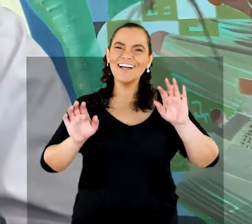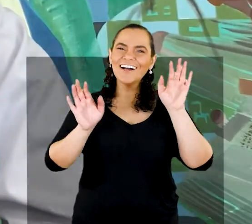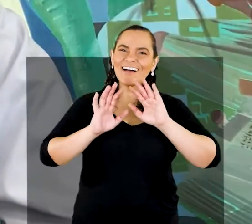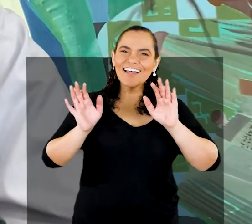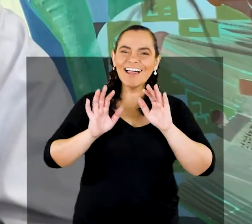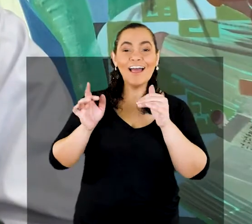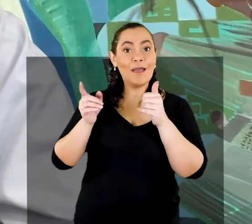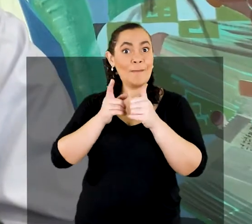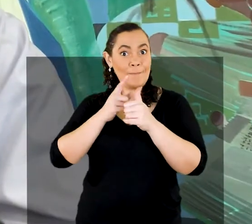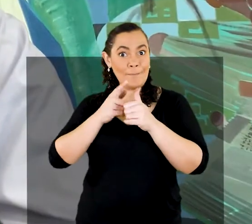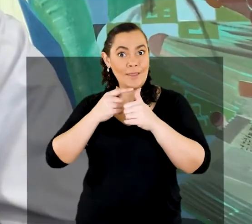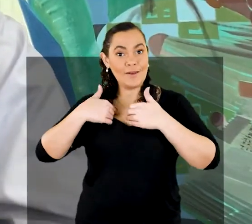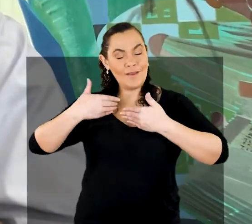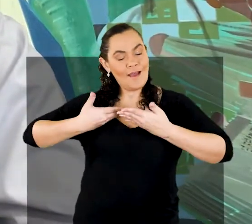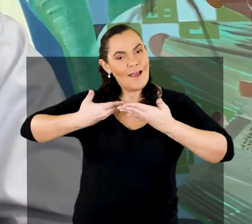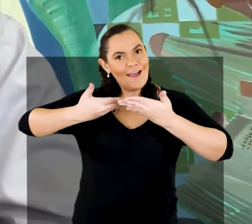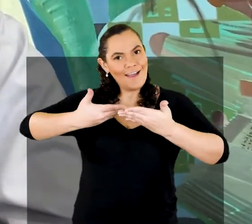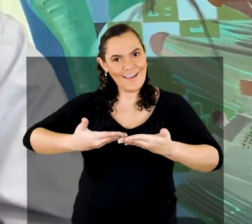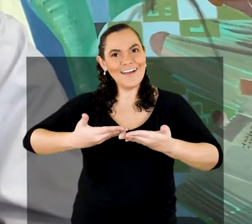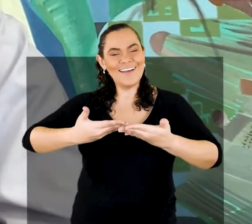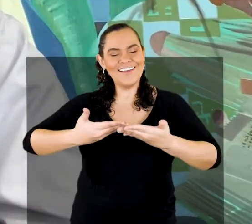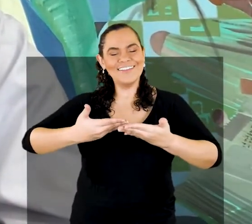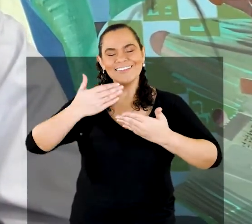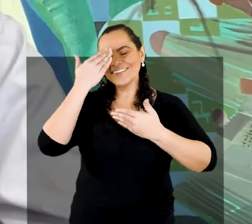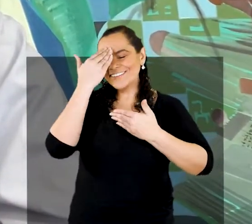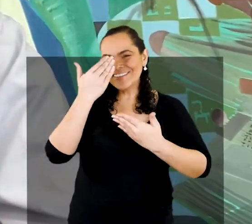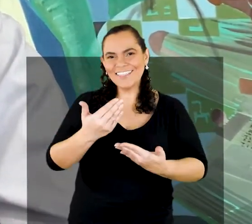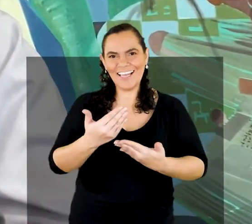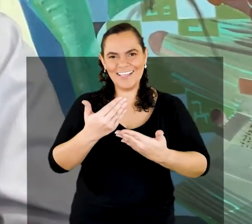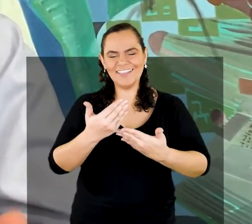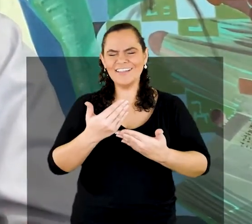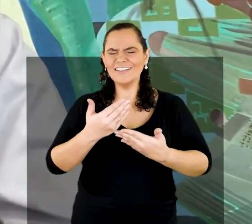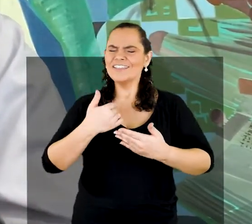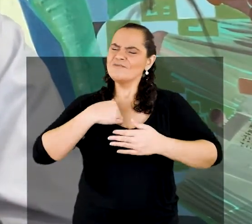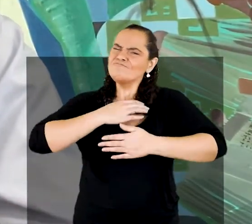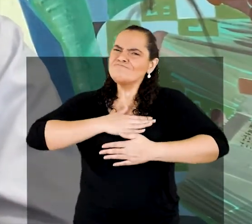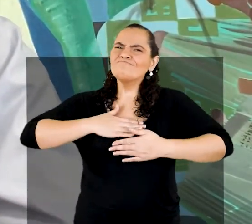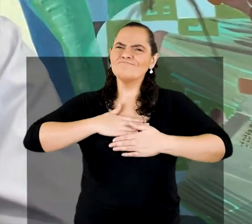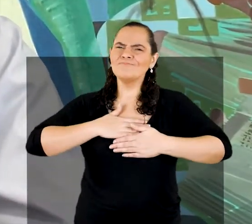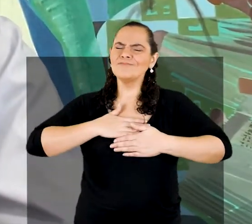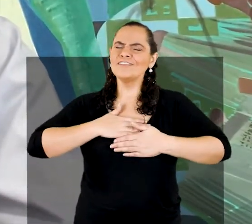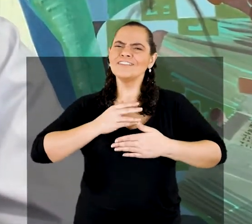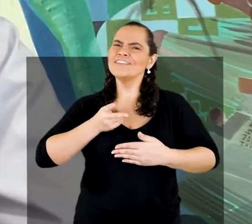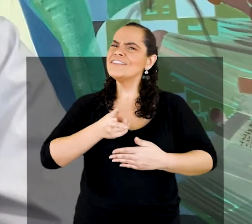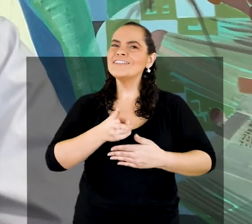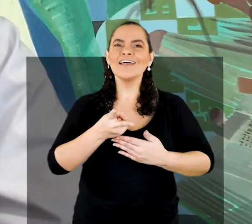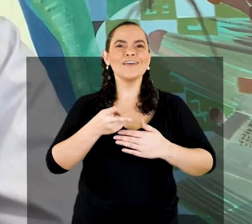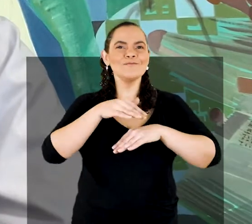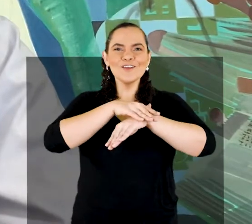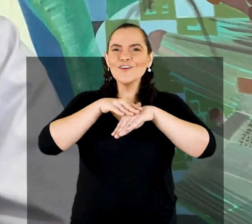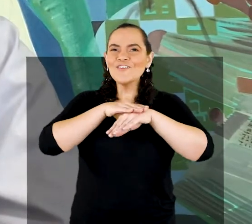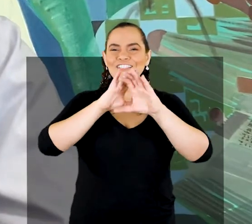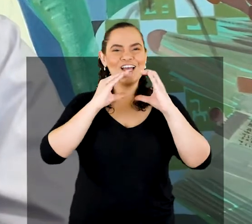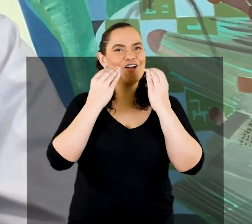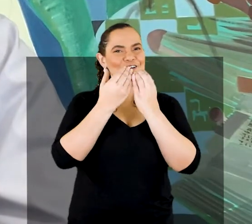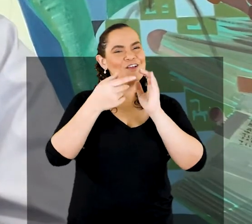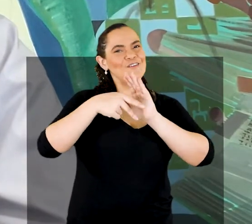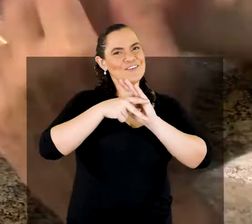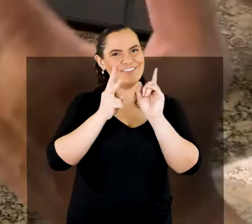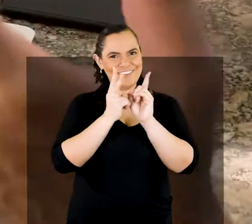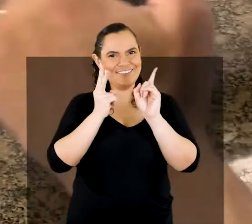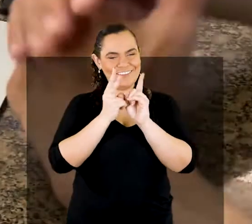Oi, Potiguana! Primeiro, quero agradecer pelo convite. É sempre um prazer conversar com a comunidade da nossa UFRN.